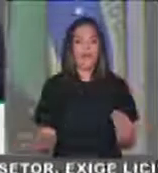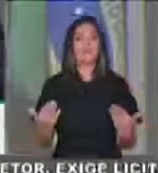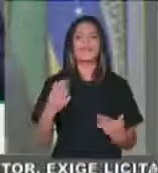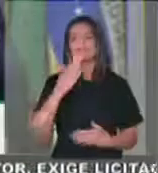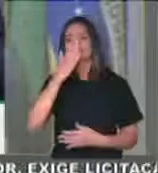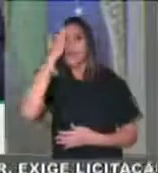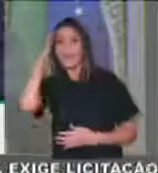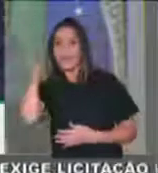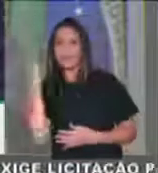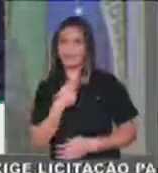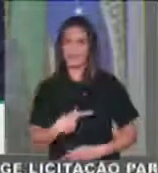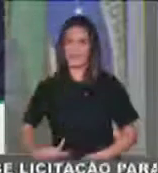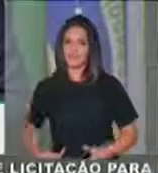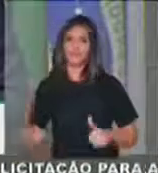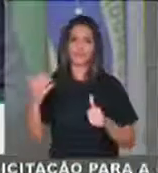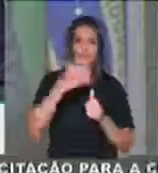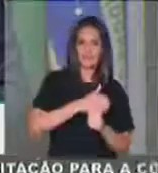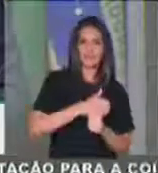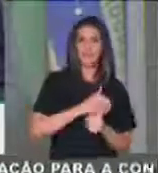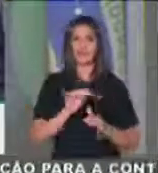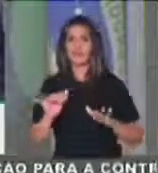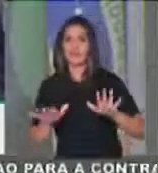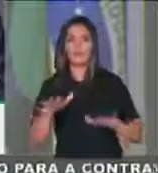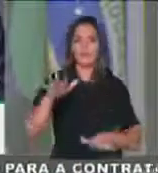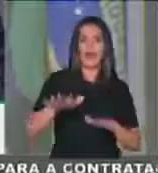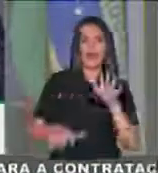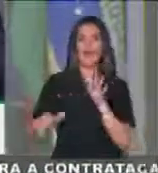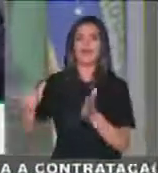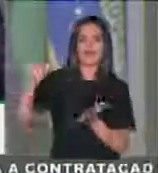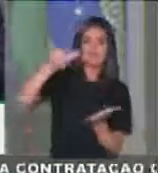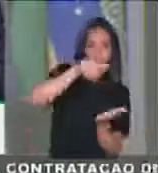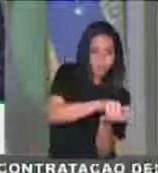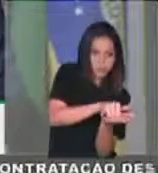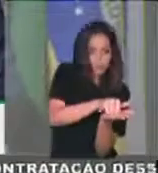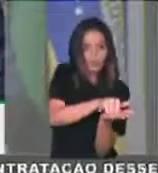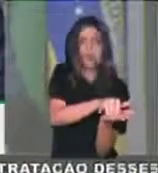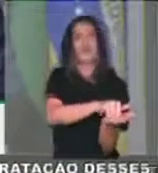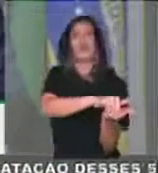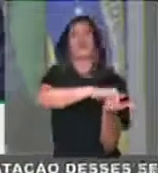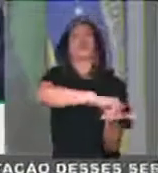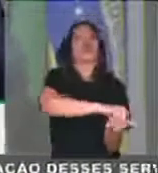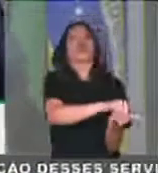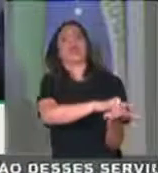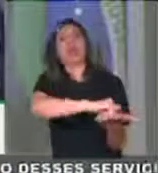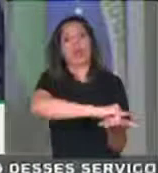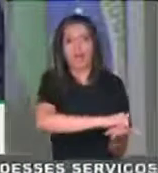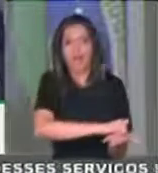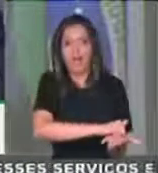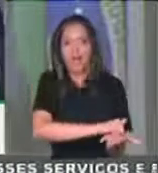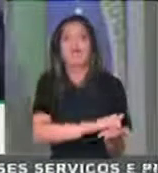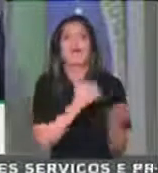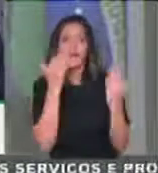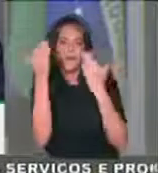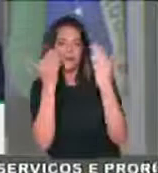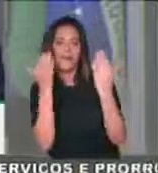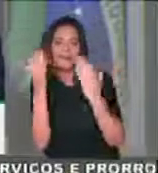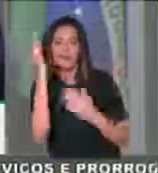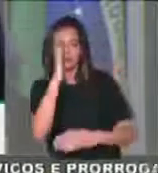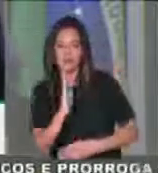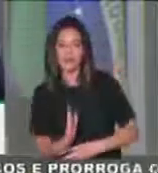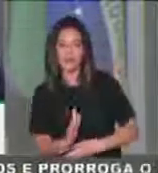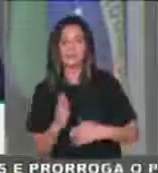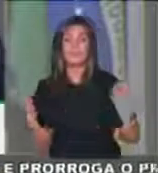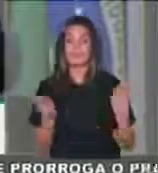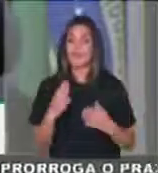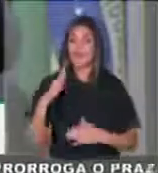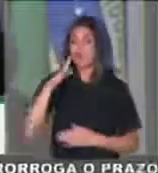agora o risco Brasil está em um patamar menor desde